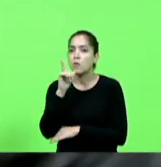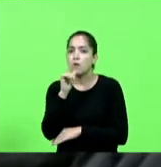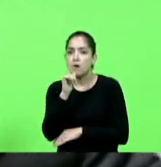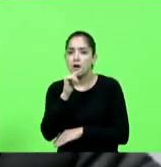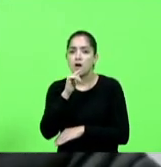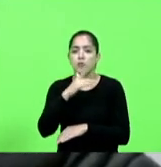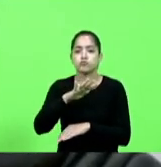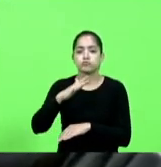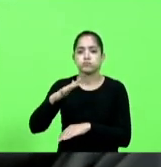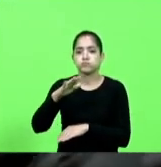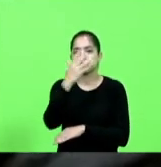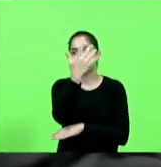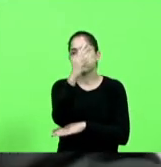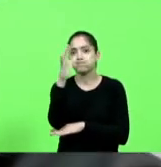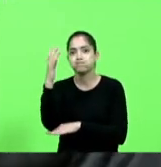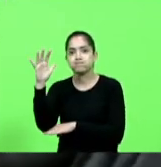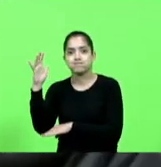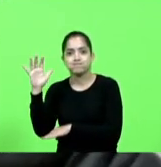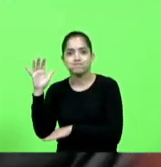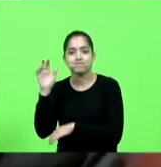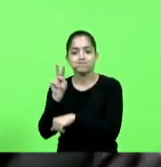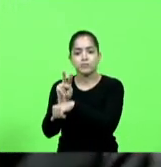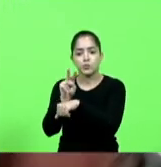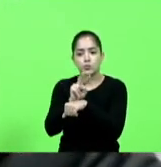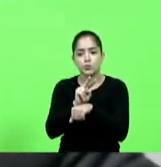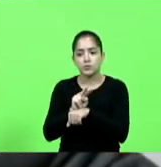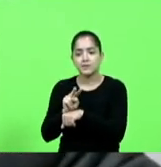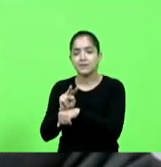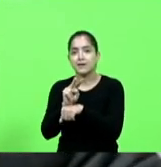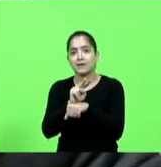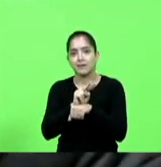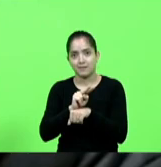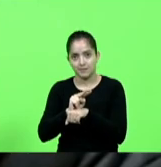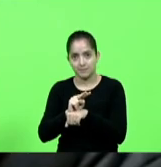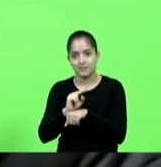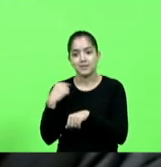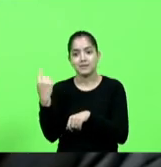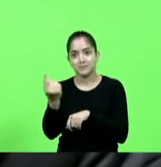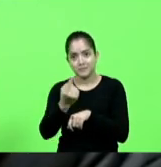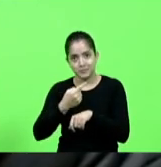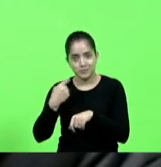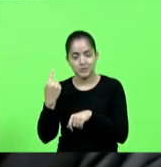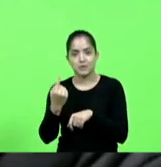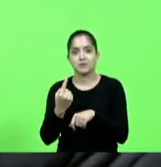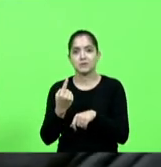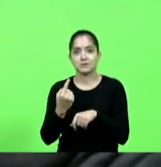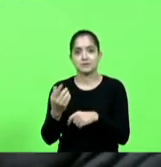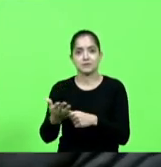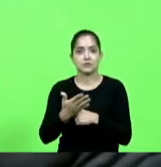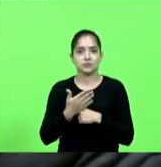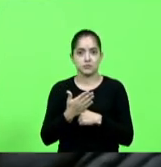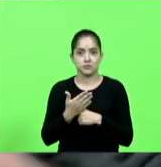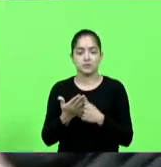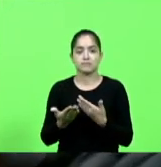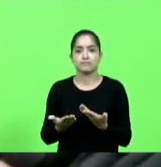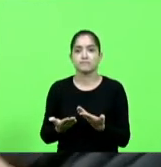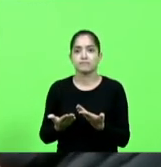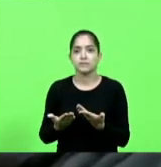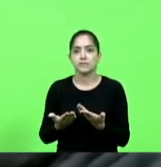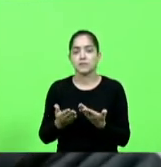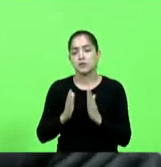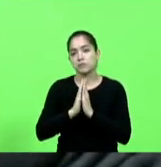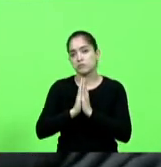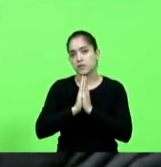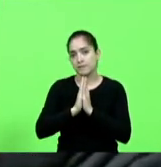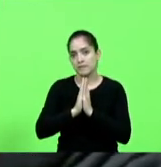a natureza porque dela nós todos nos beneficiamos então seria o apelo